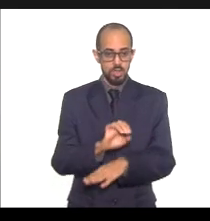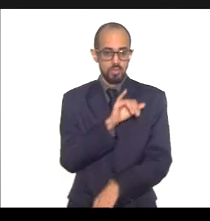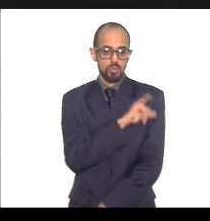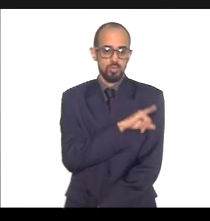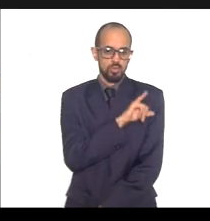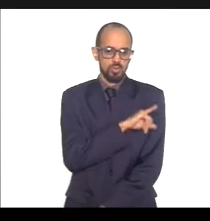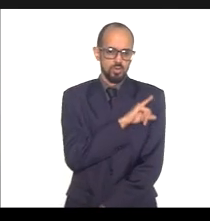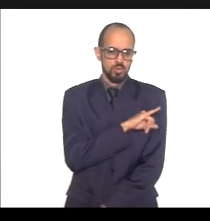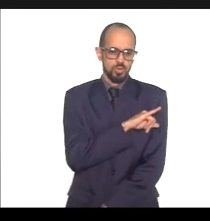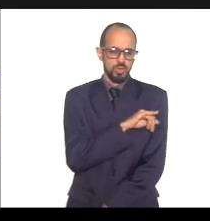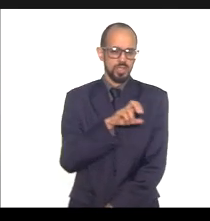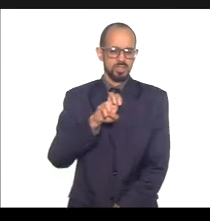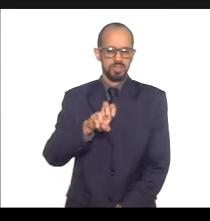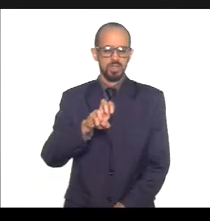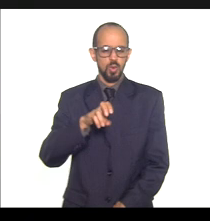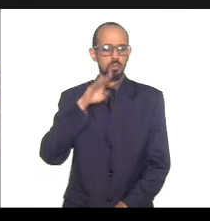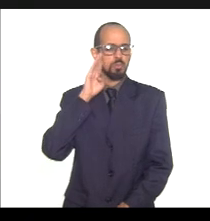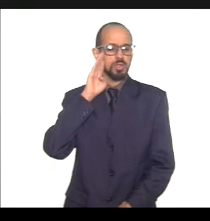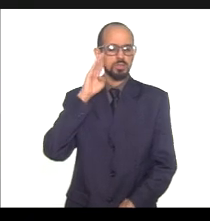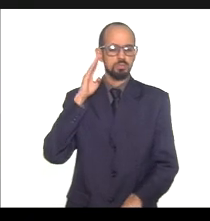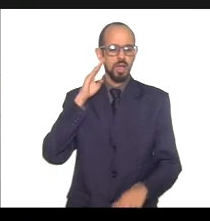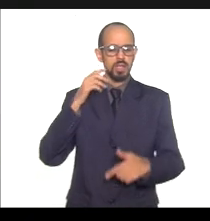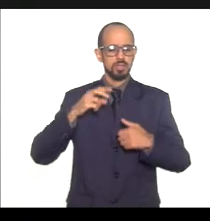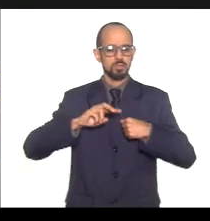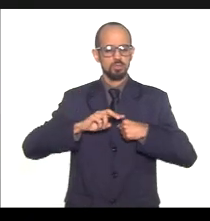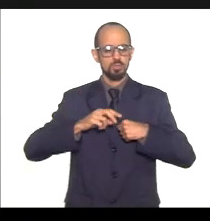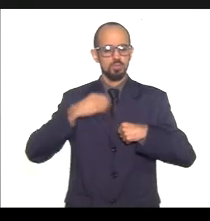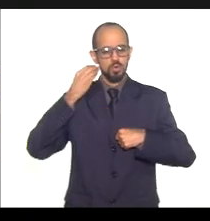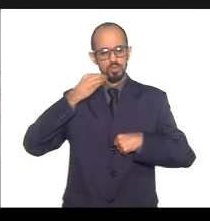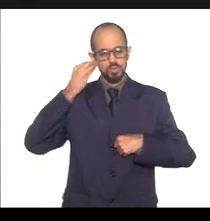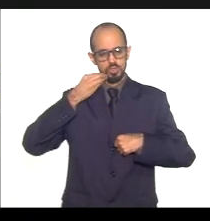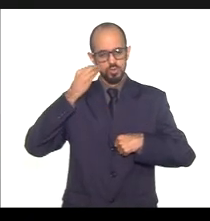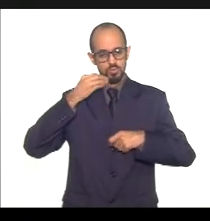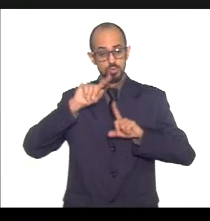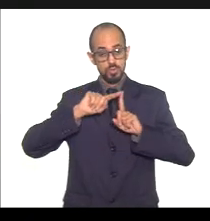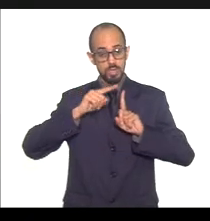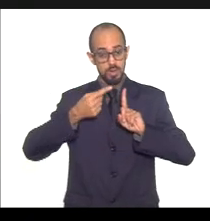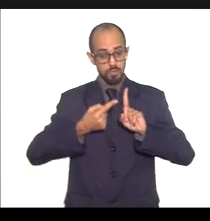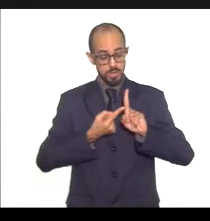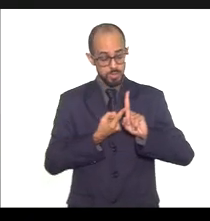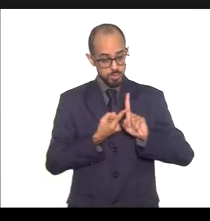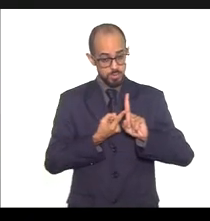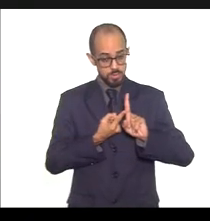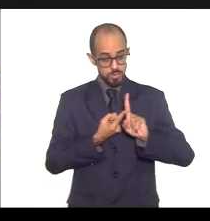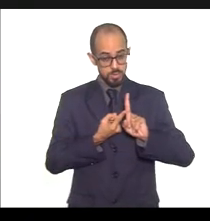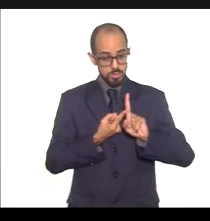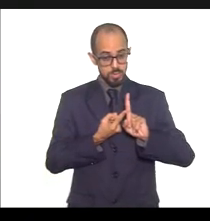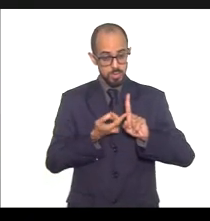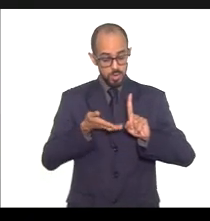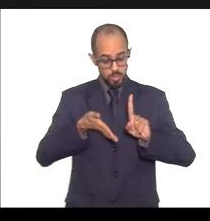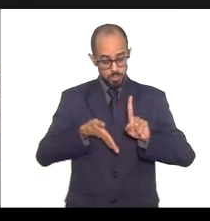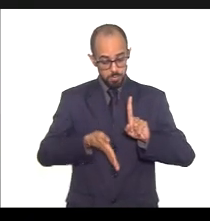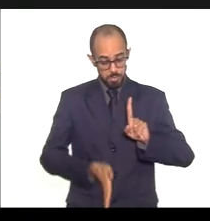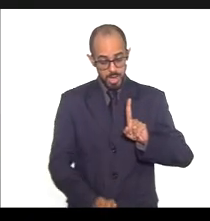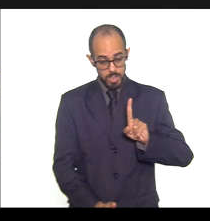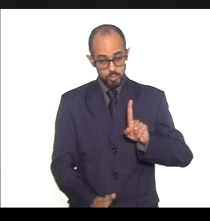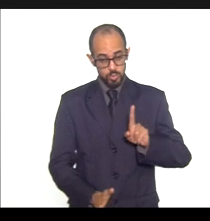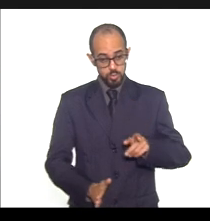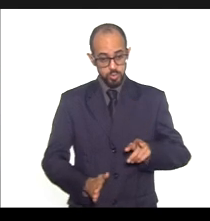principais causas a gravidez, o parto e puerpério,